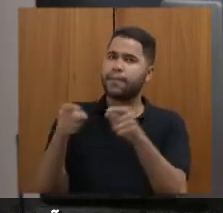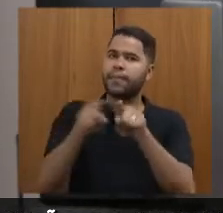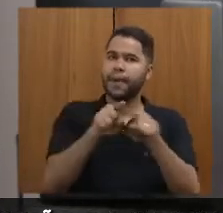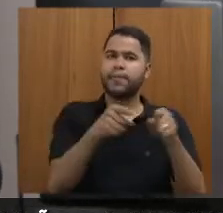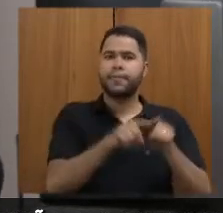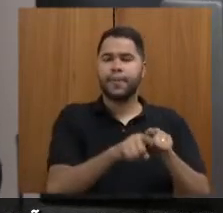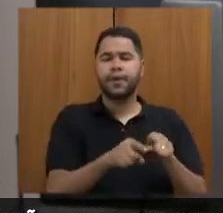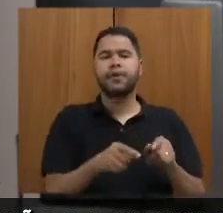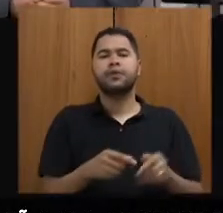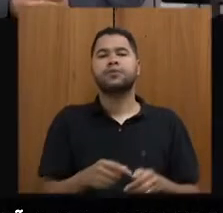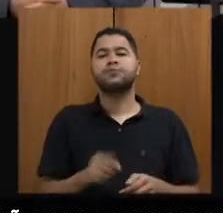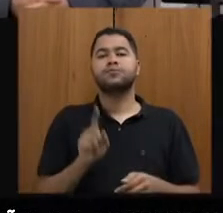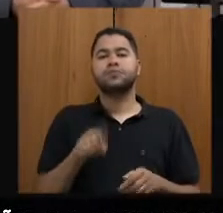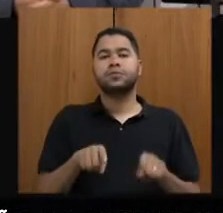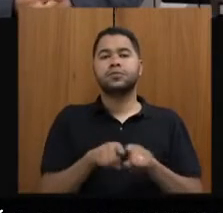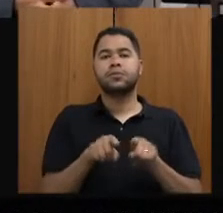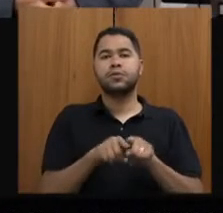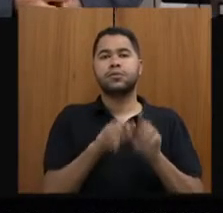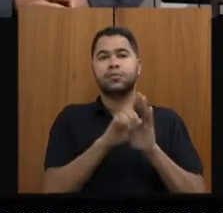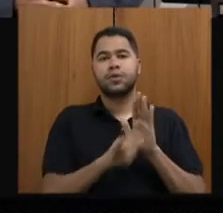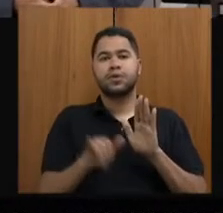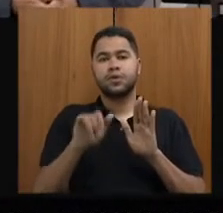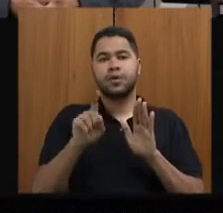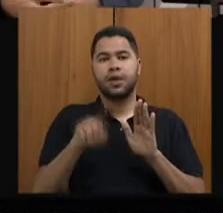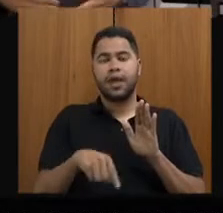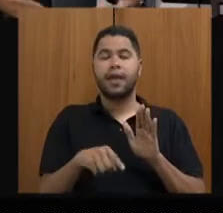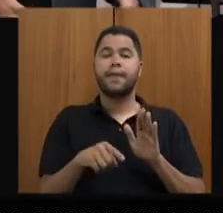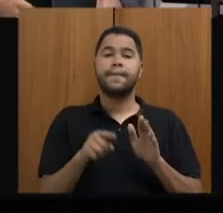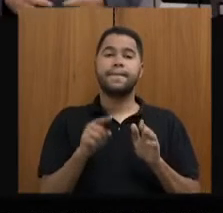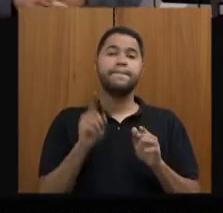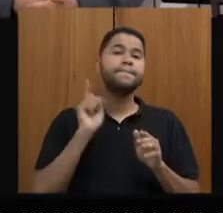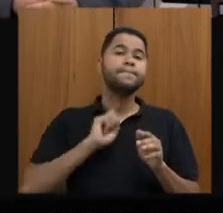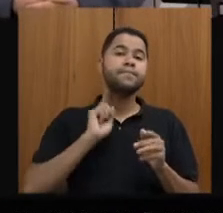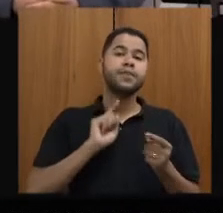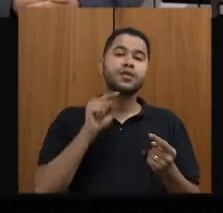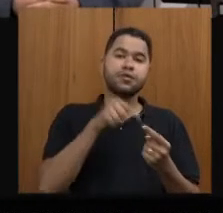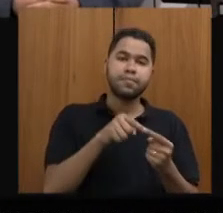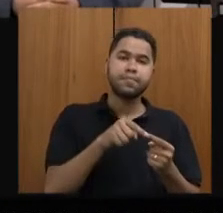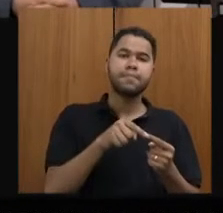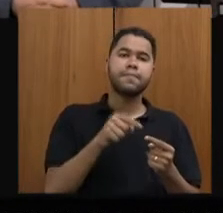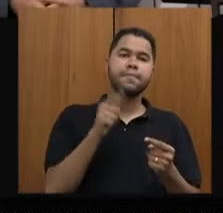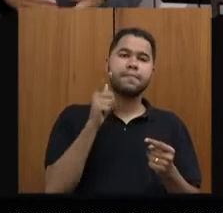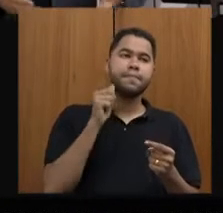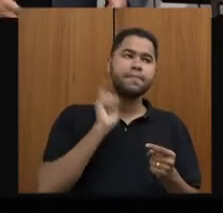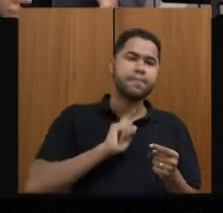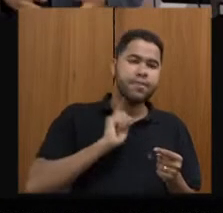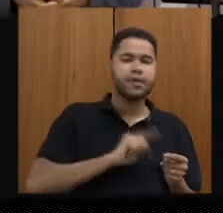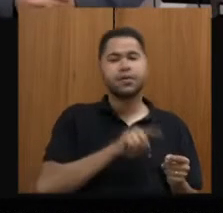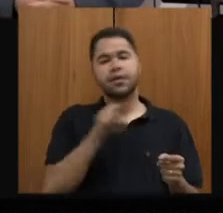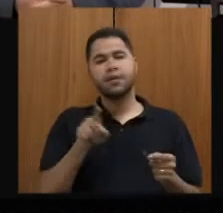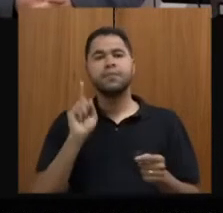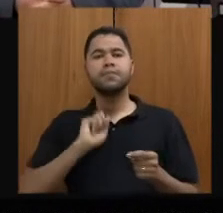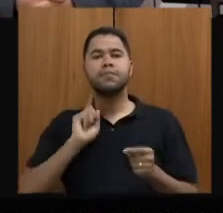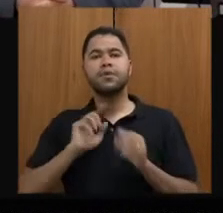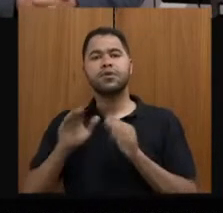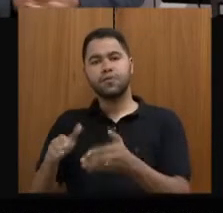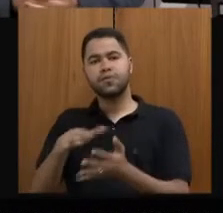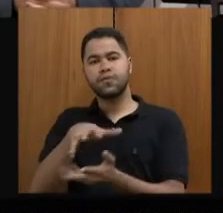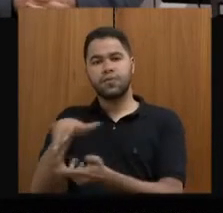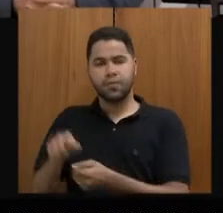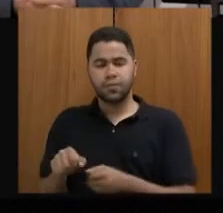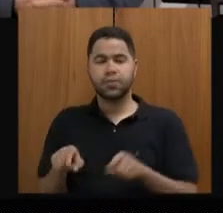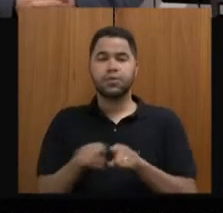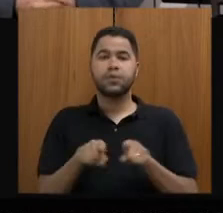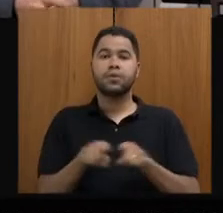1,3 milhão do edital Minas para Minas, Minas para o Mundo, um para a Via Liberdade, um milhão do edital Via